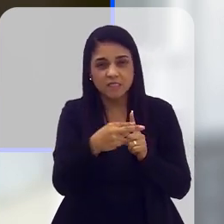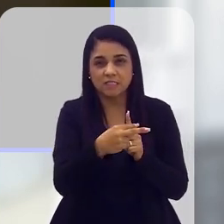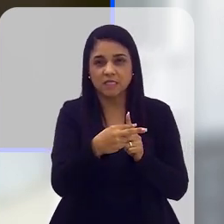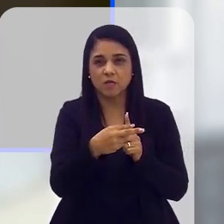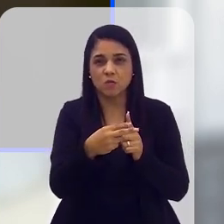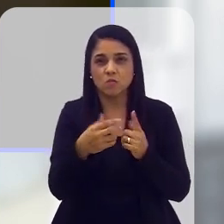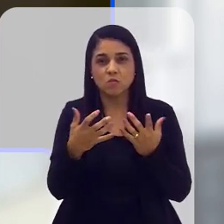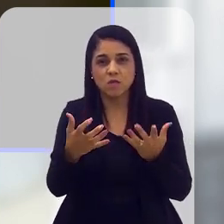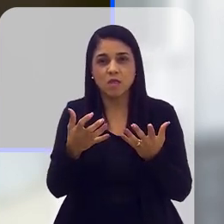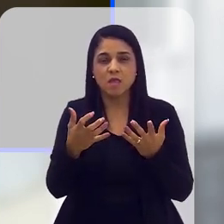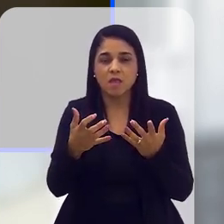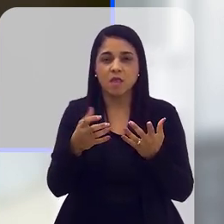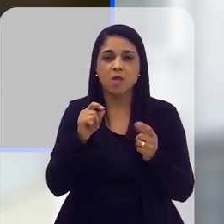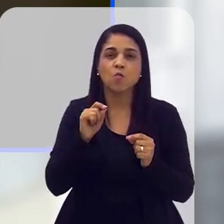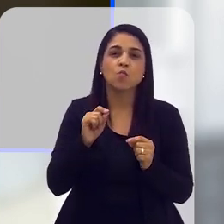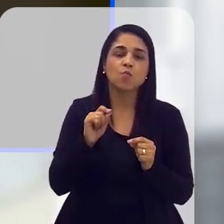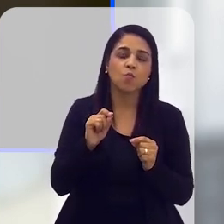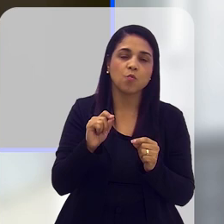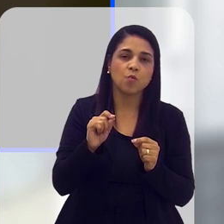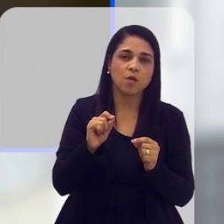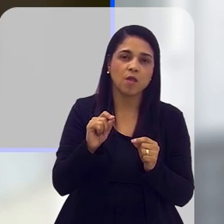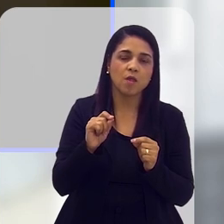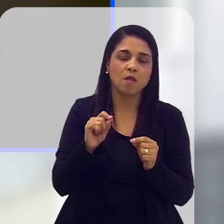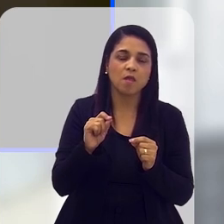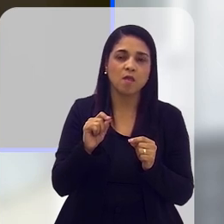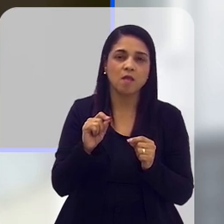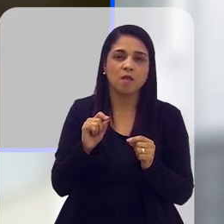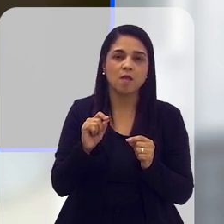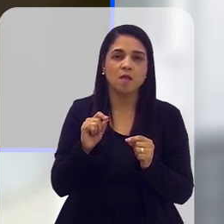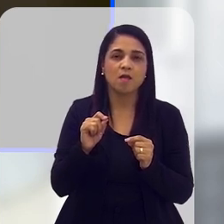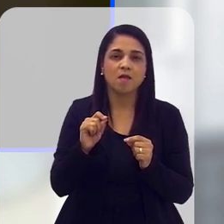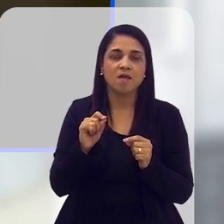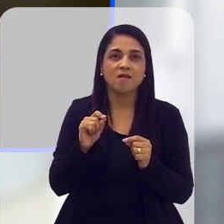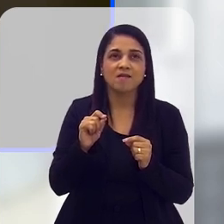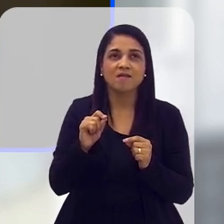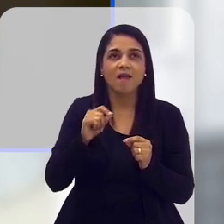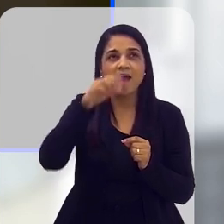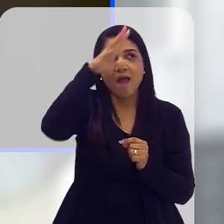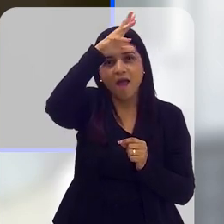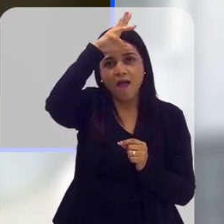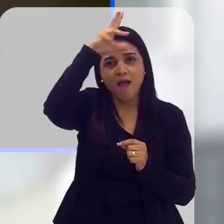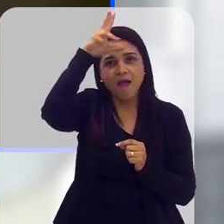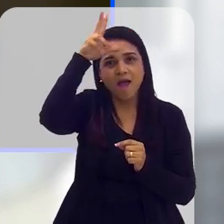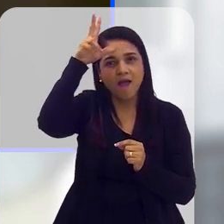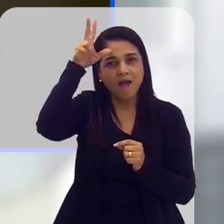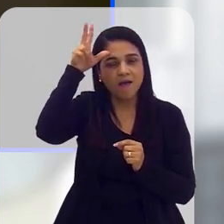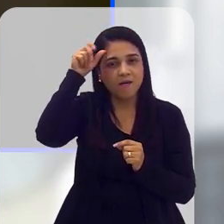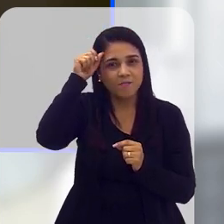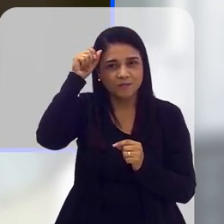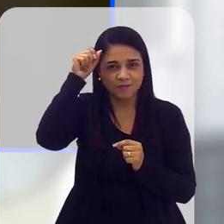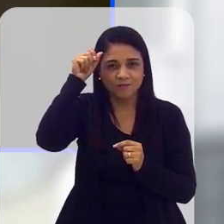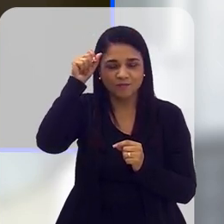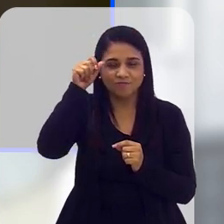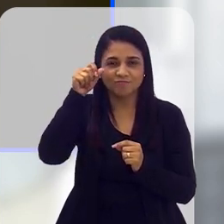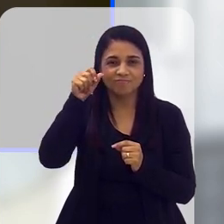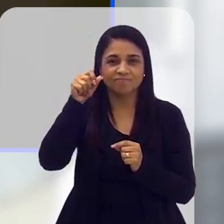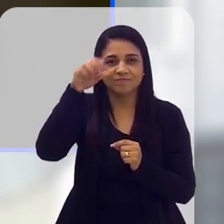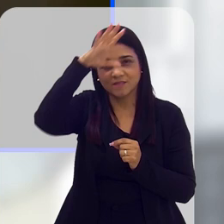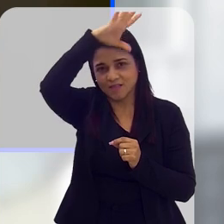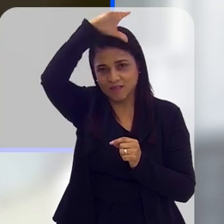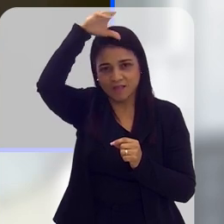De ter essa visão de, querendo ou não, o que é considerado aí talvez o berço da...